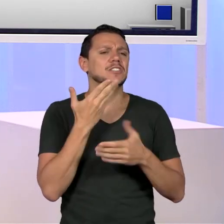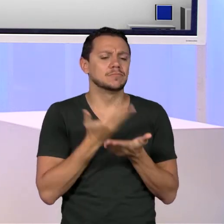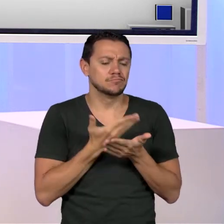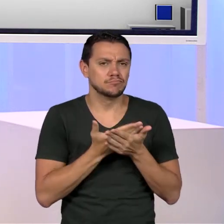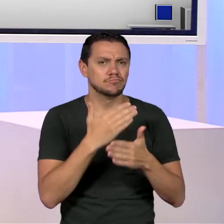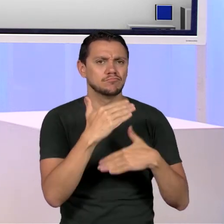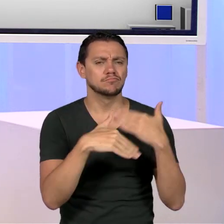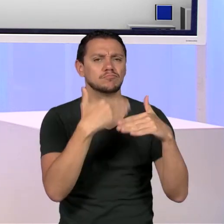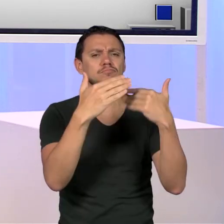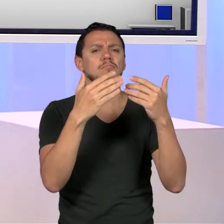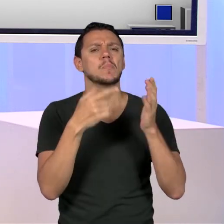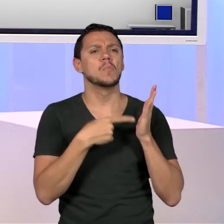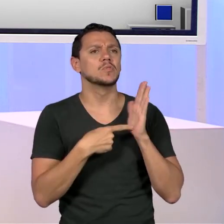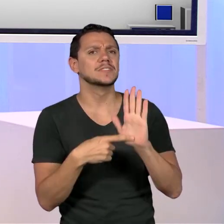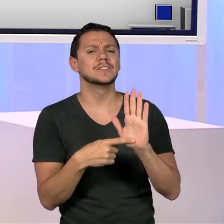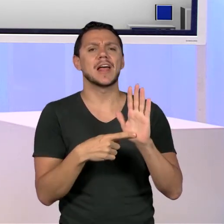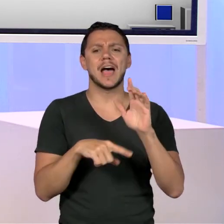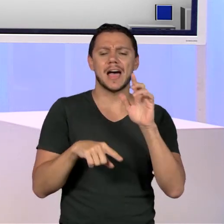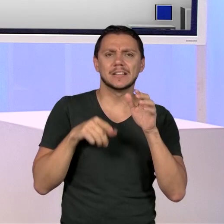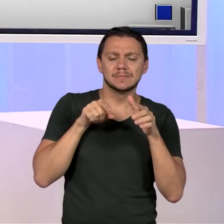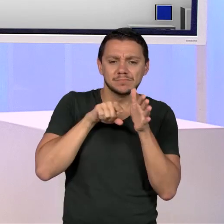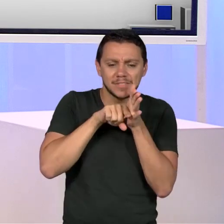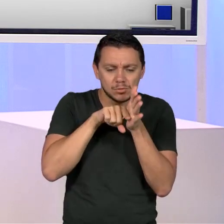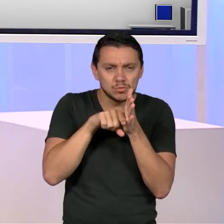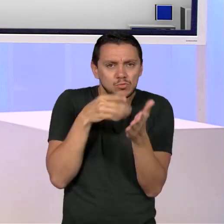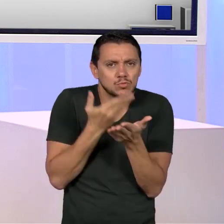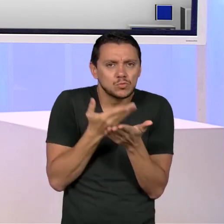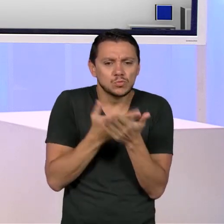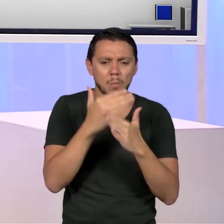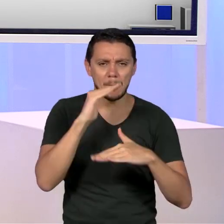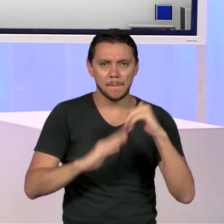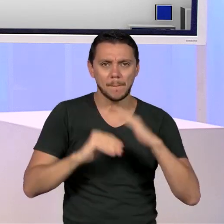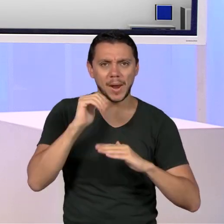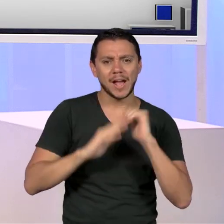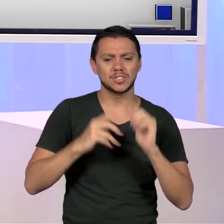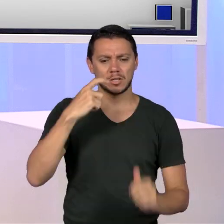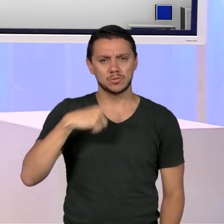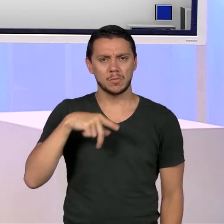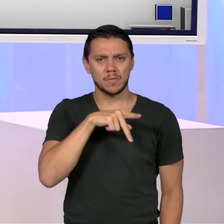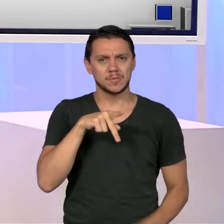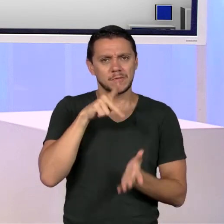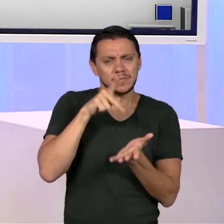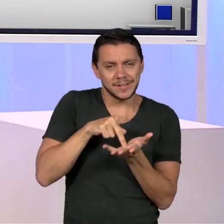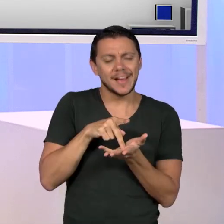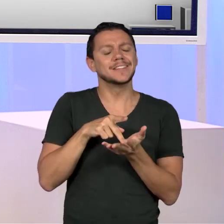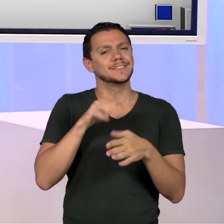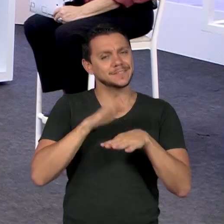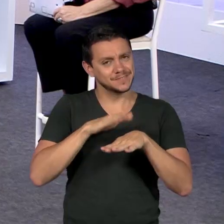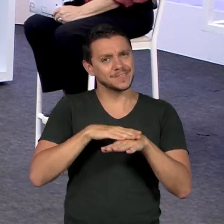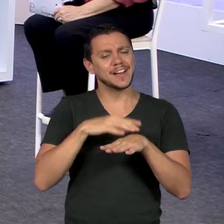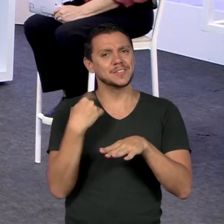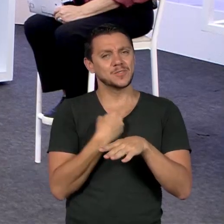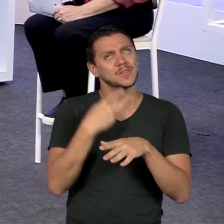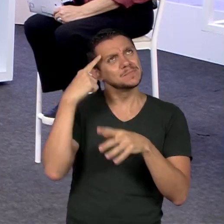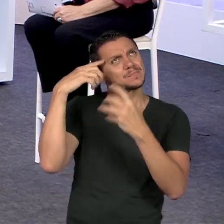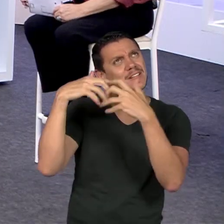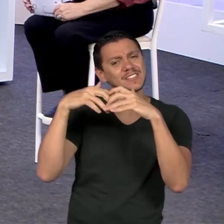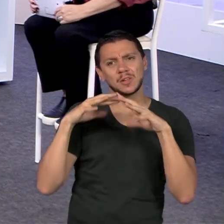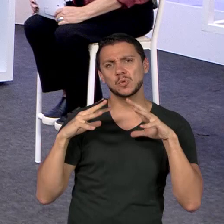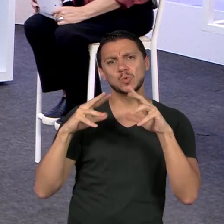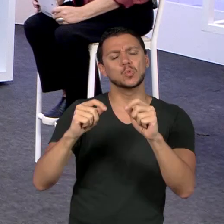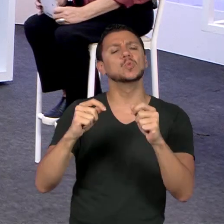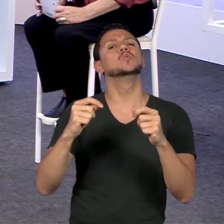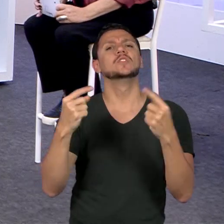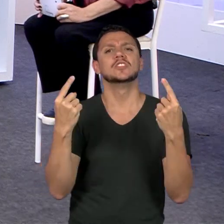prática docente de verdade ainda se junta ao desafio da gente pensar em todos os desafios da sociedade atual, da educação atual,